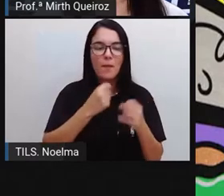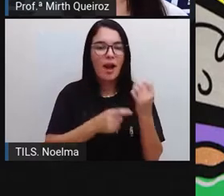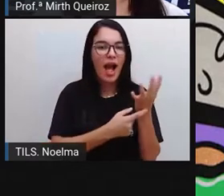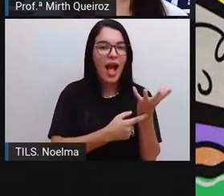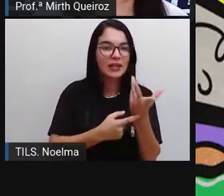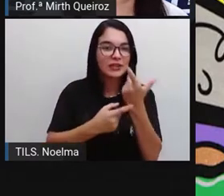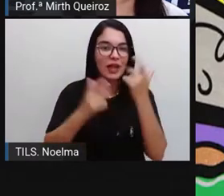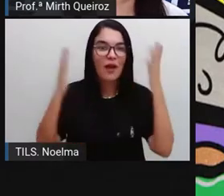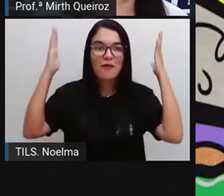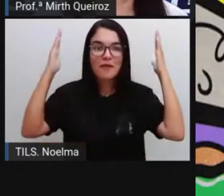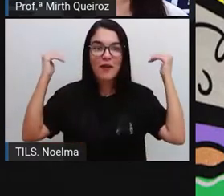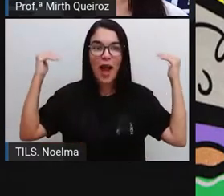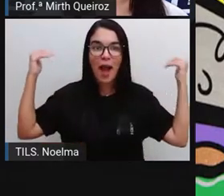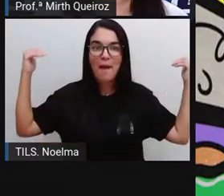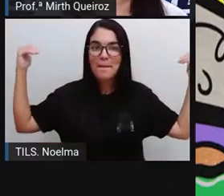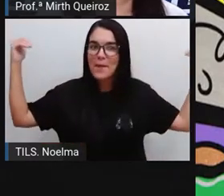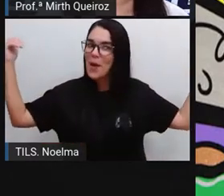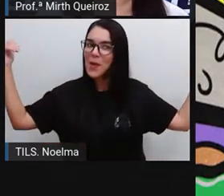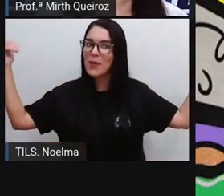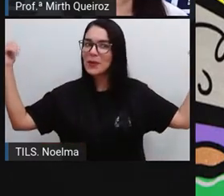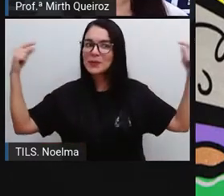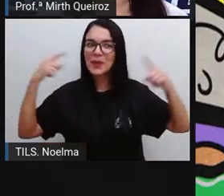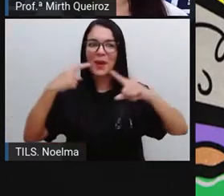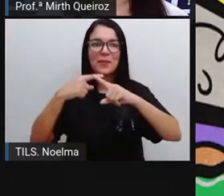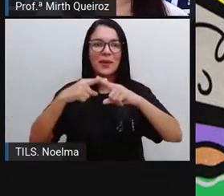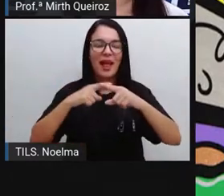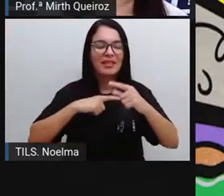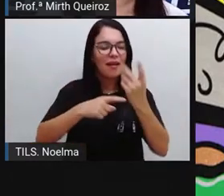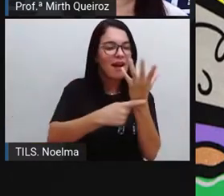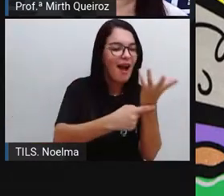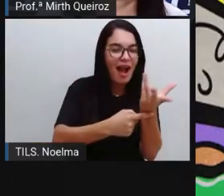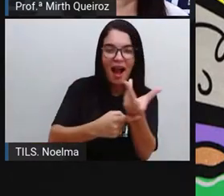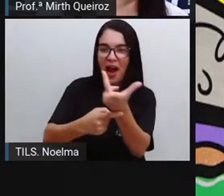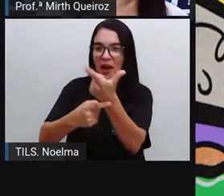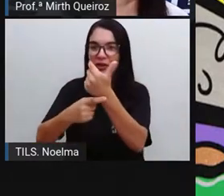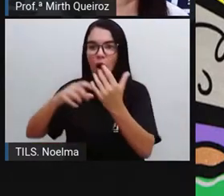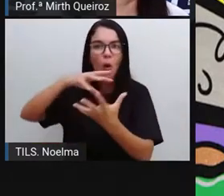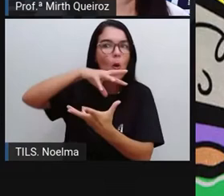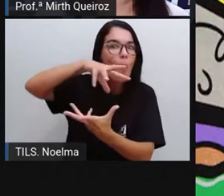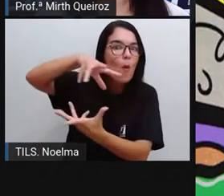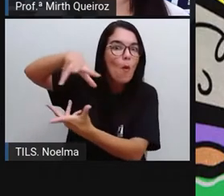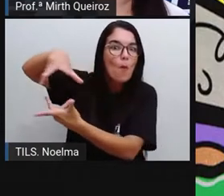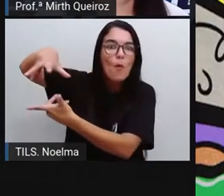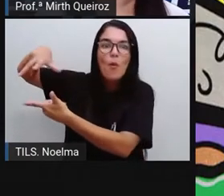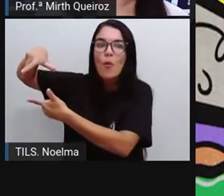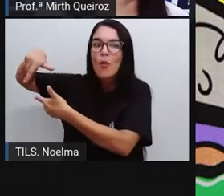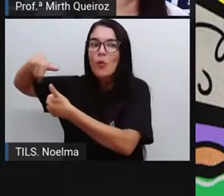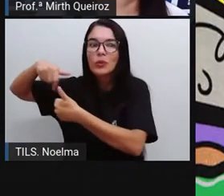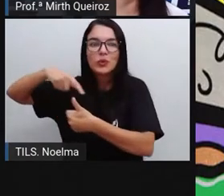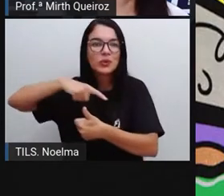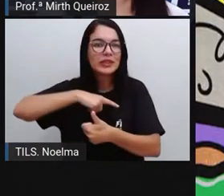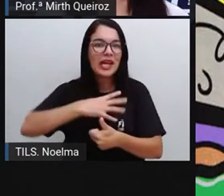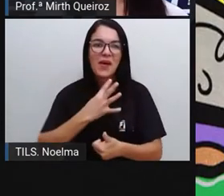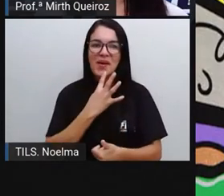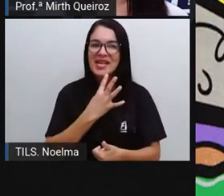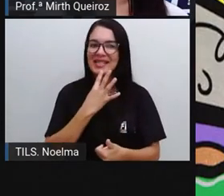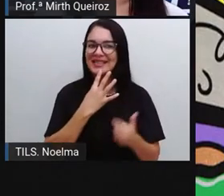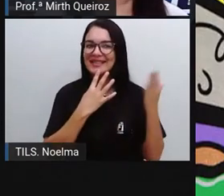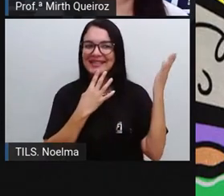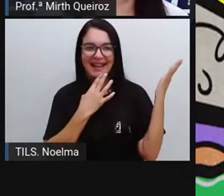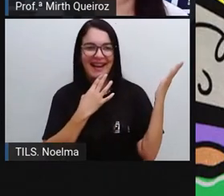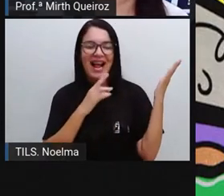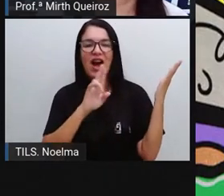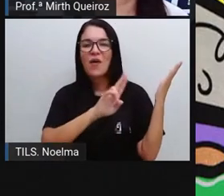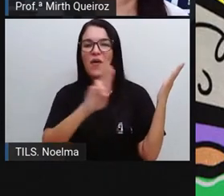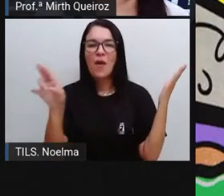famoso aí, né? As obras de arte dele estão espalhadas aí pelo mundo afora, Romero Brito.